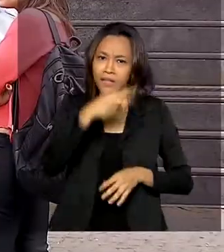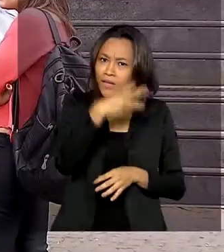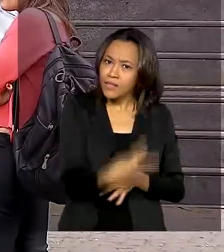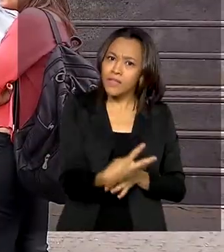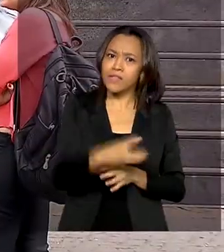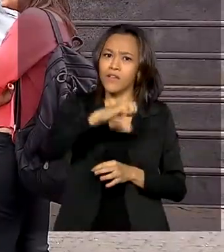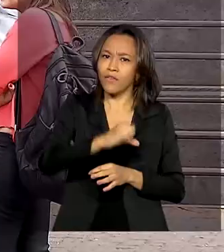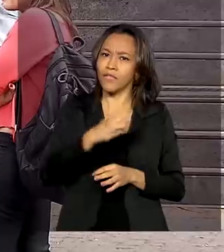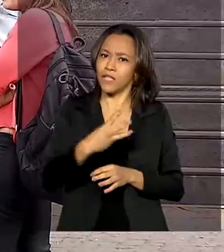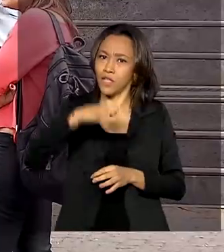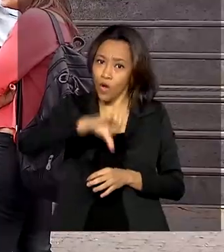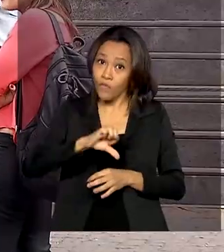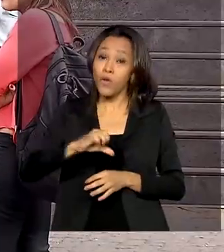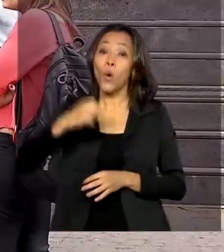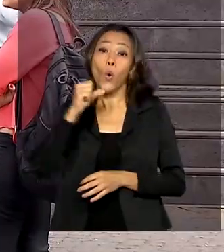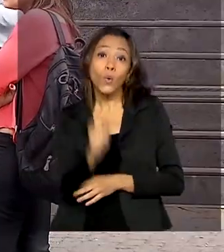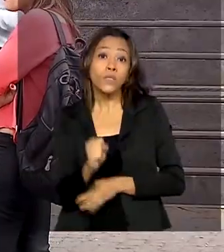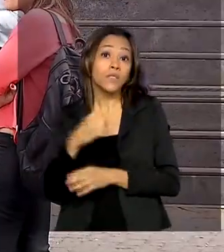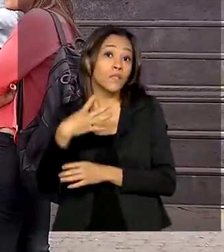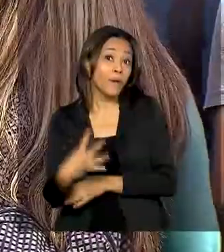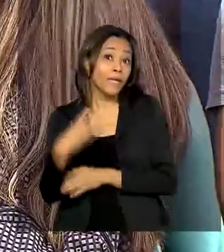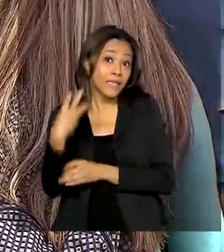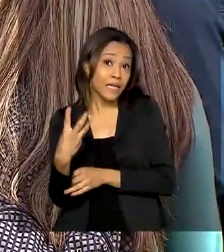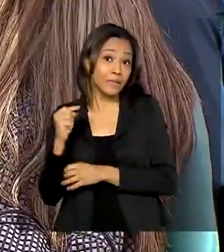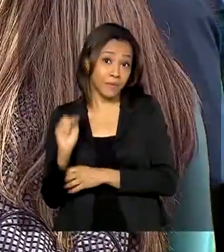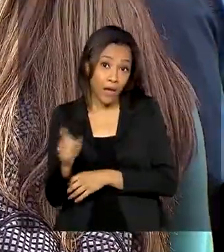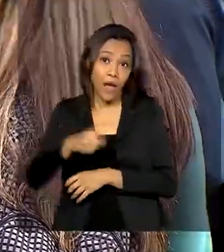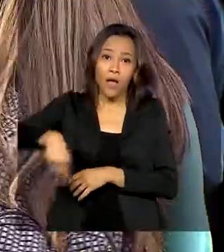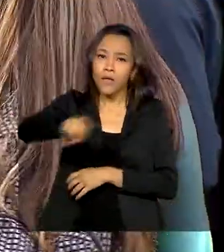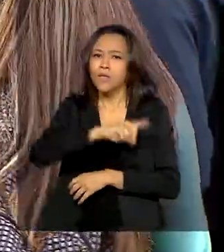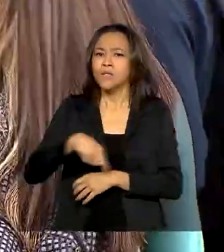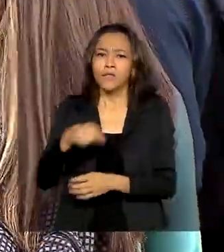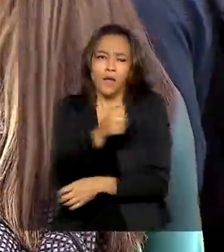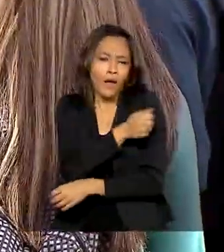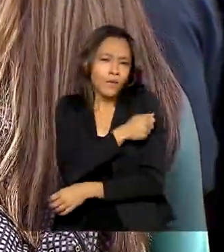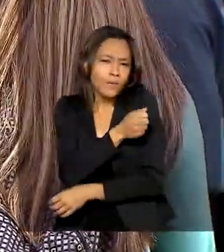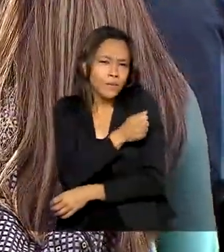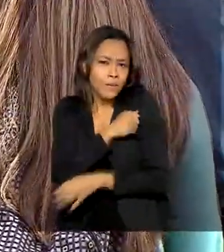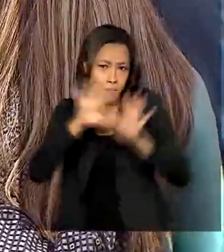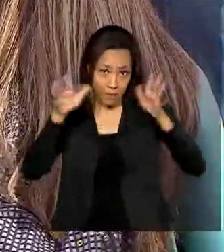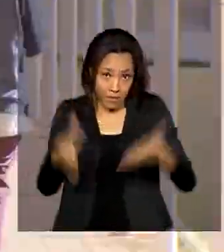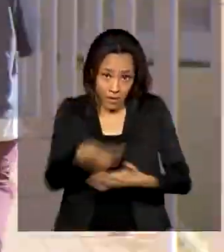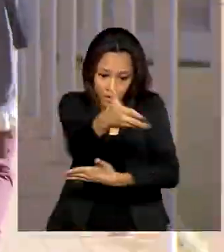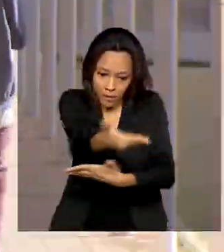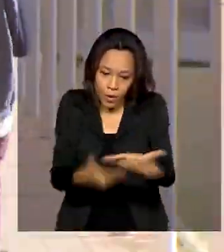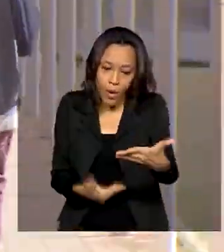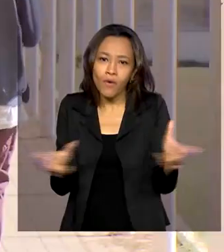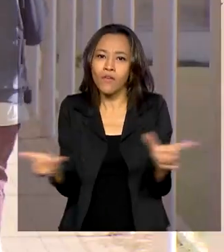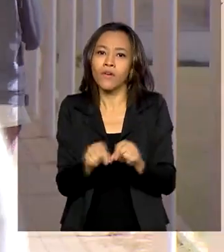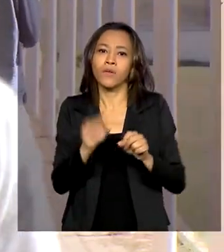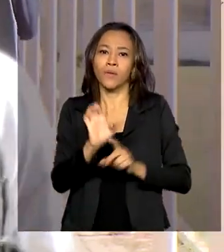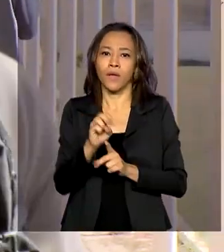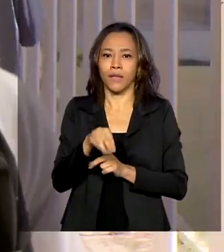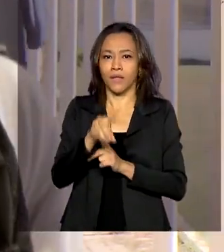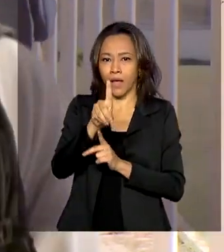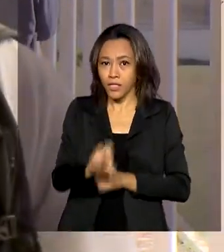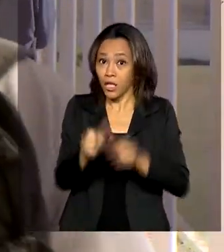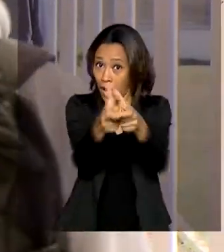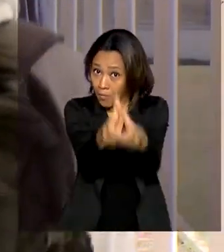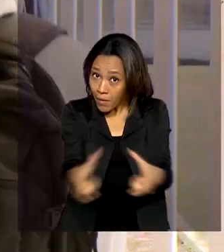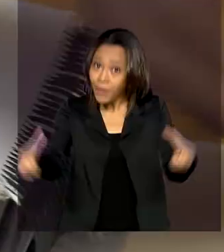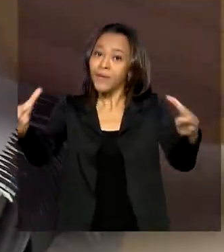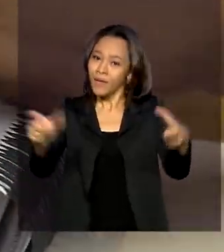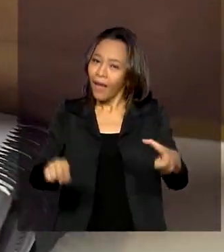.843 estudantes que participaram do ENAD, a maioria está matriculada na rede